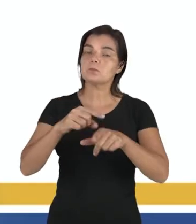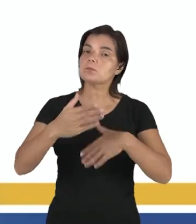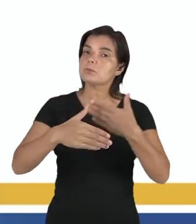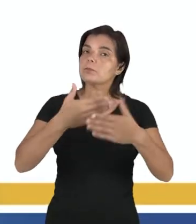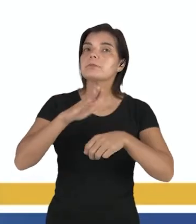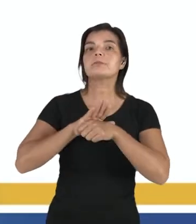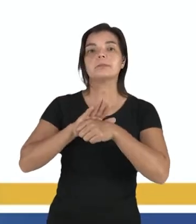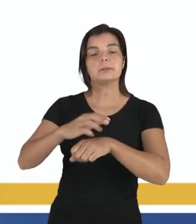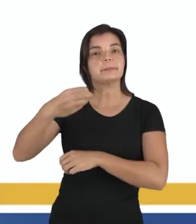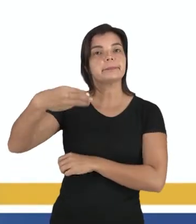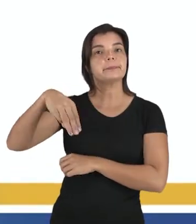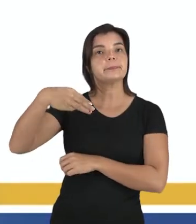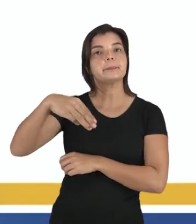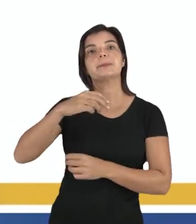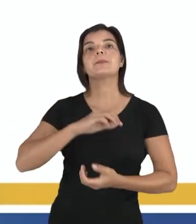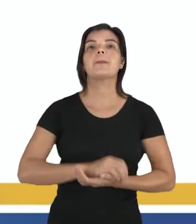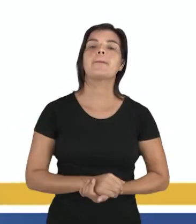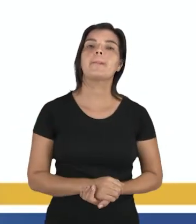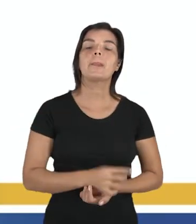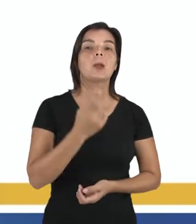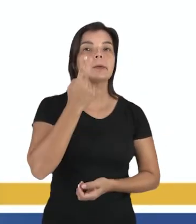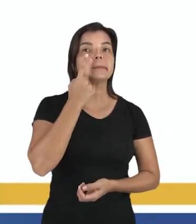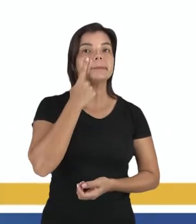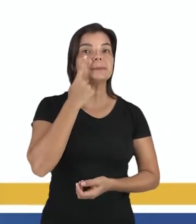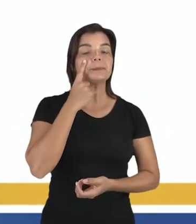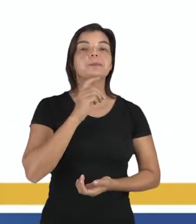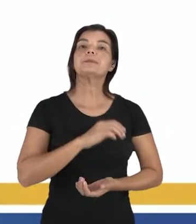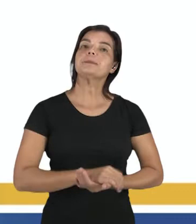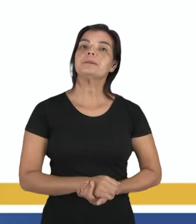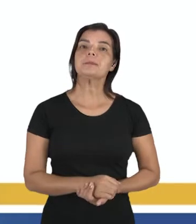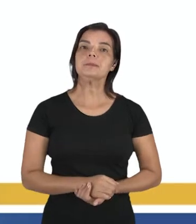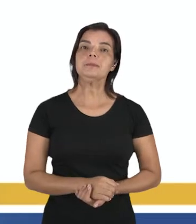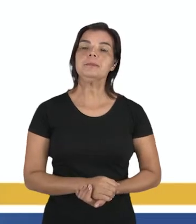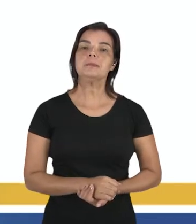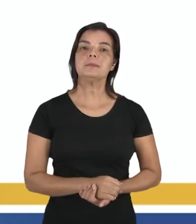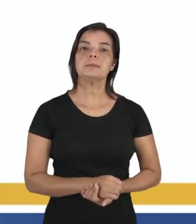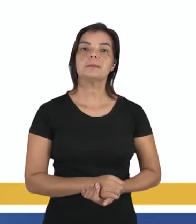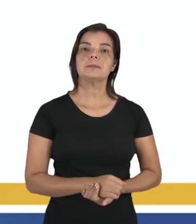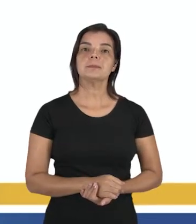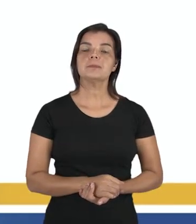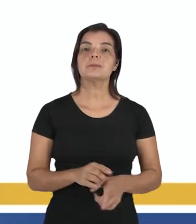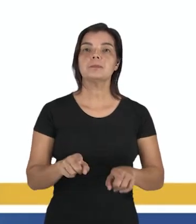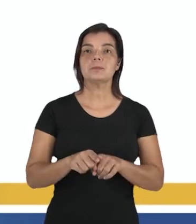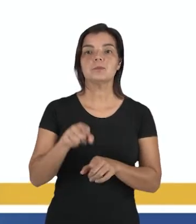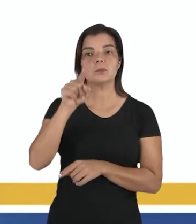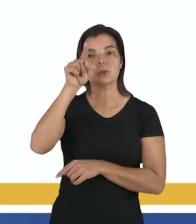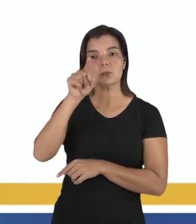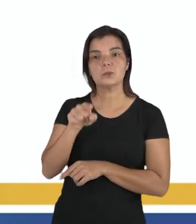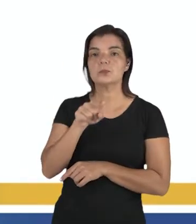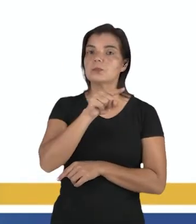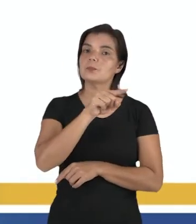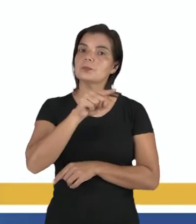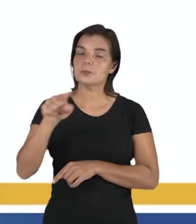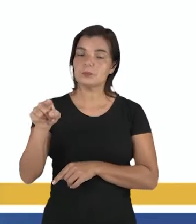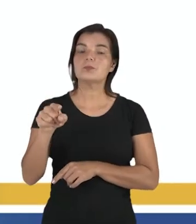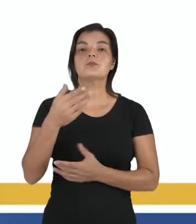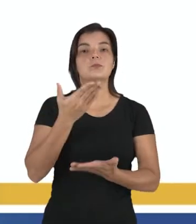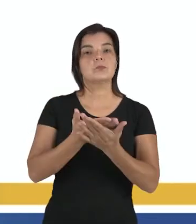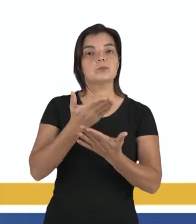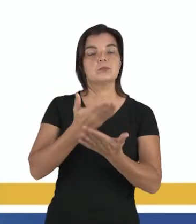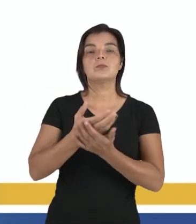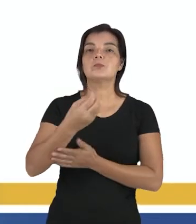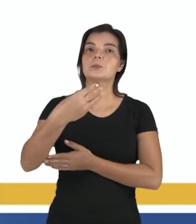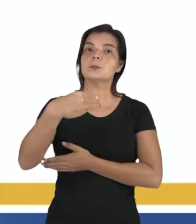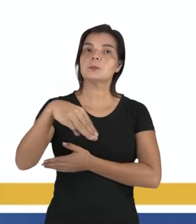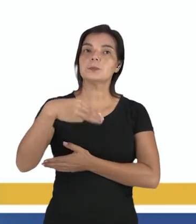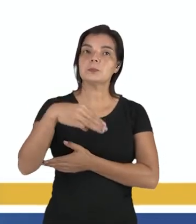desenvolvimento da matemática. Vejam ali as coordenadas cartesianas que a gente estuda